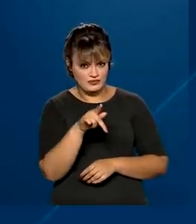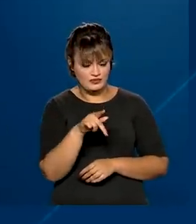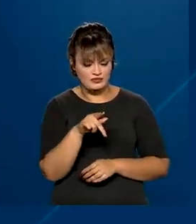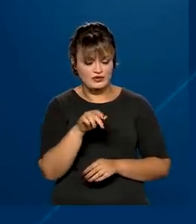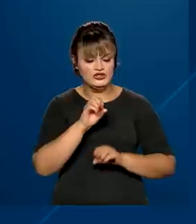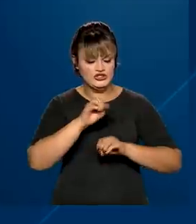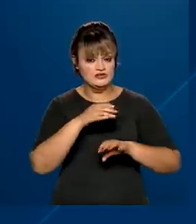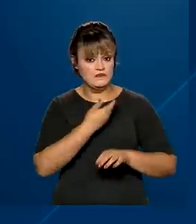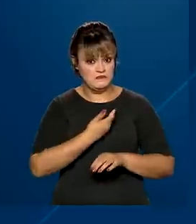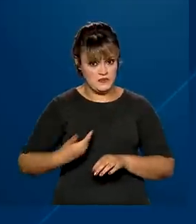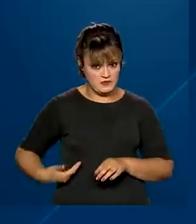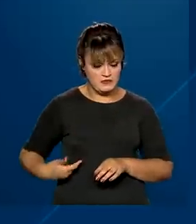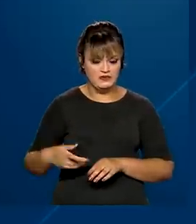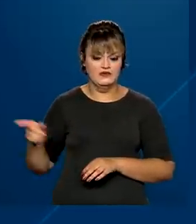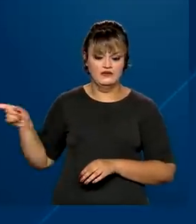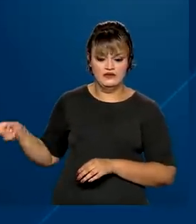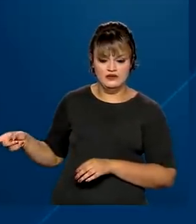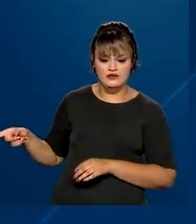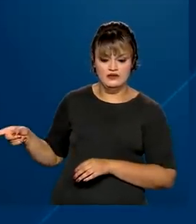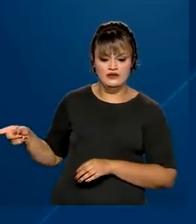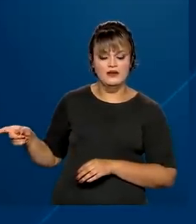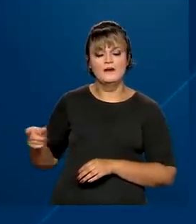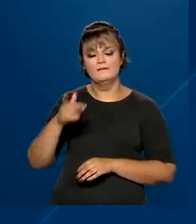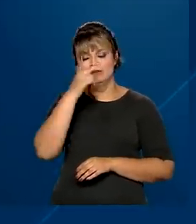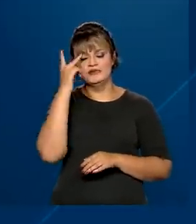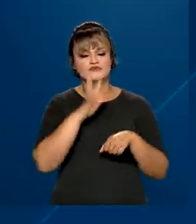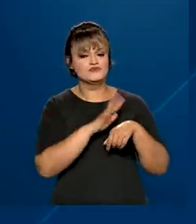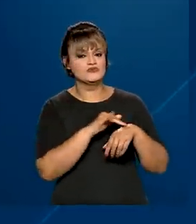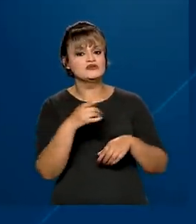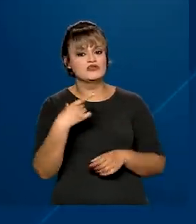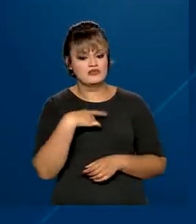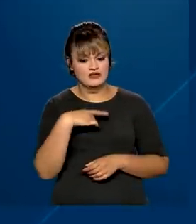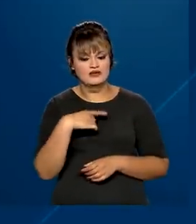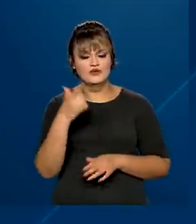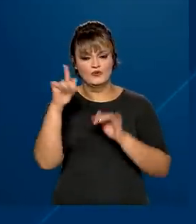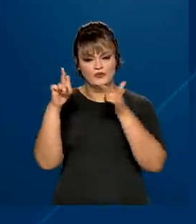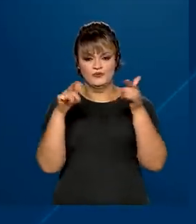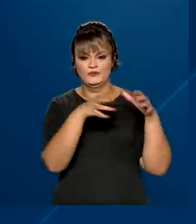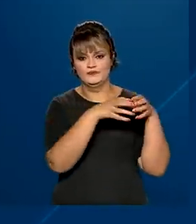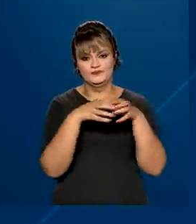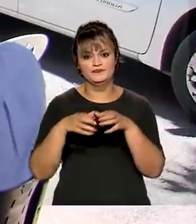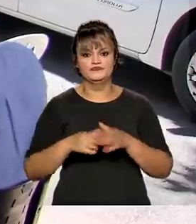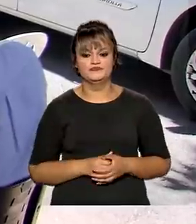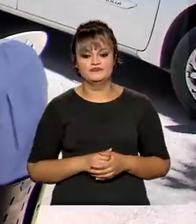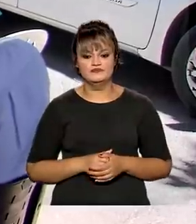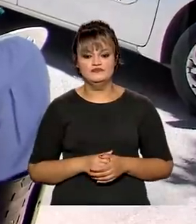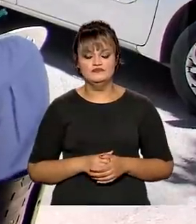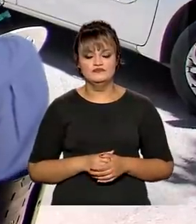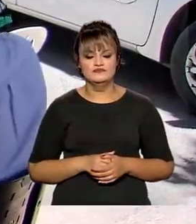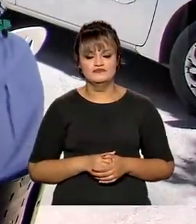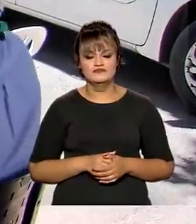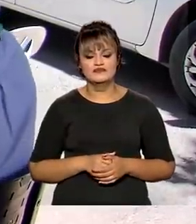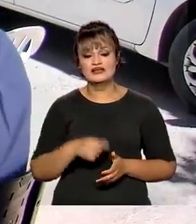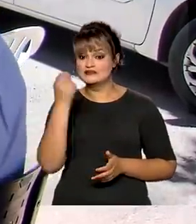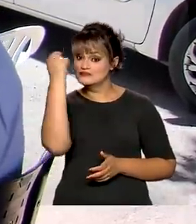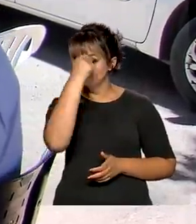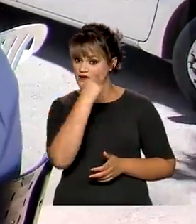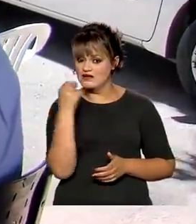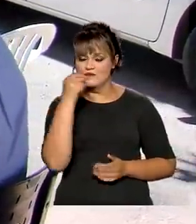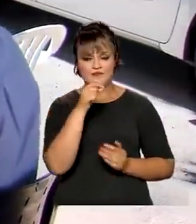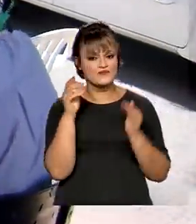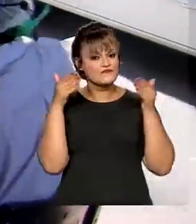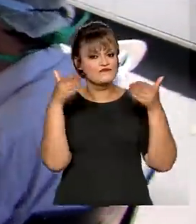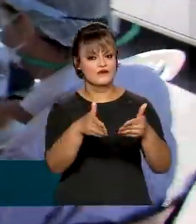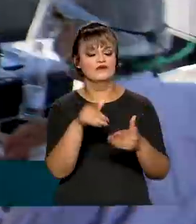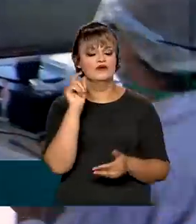de ensino pública e privada, pessoas com comorbidades e outros grupos. No caso do sarampo, o foco